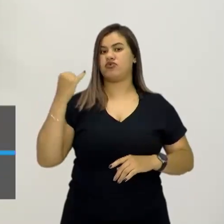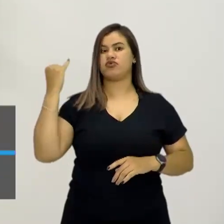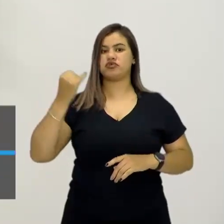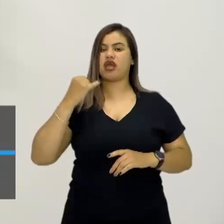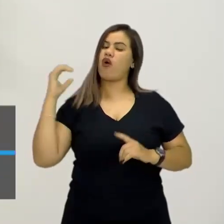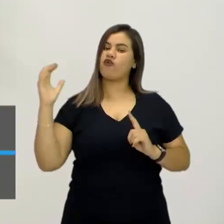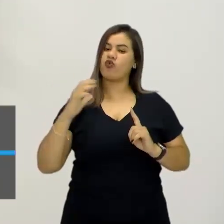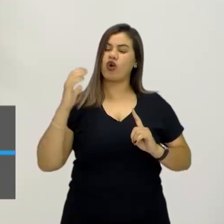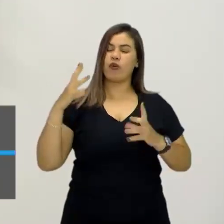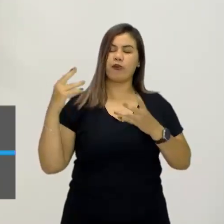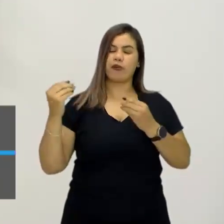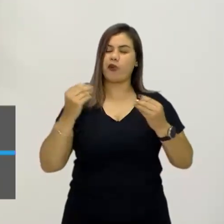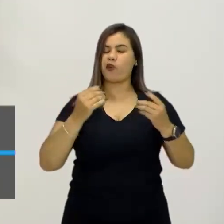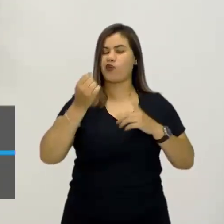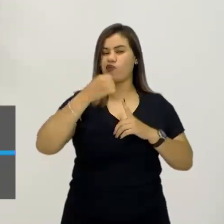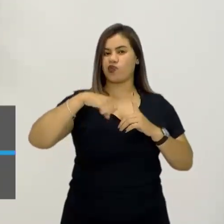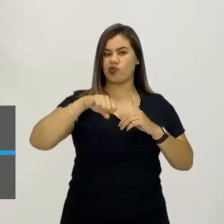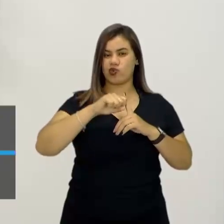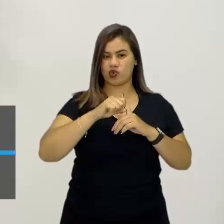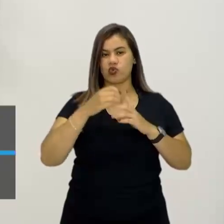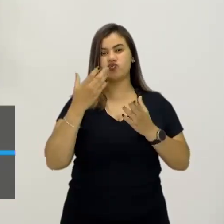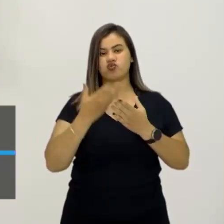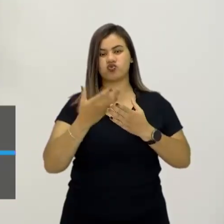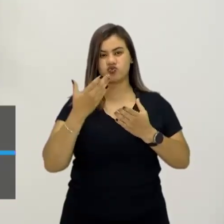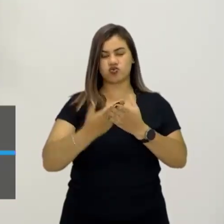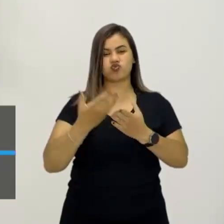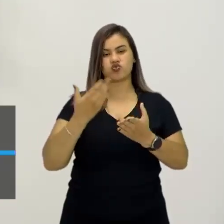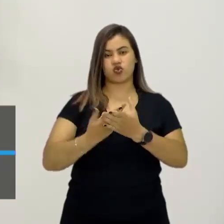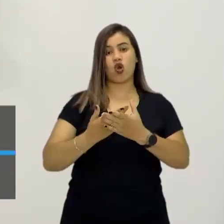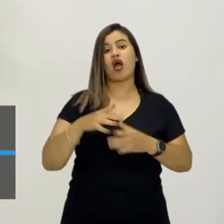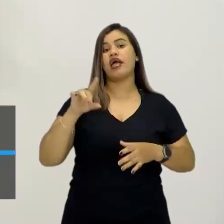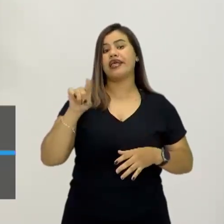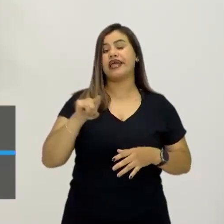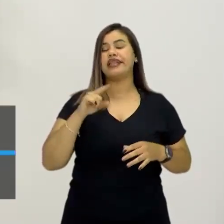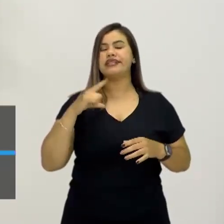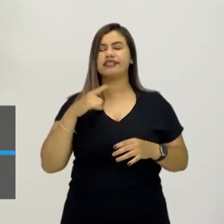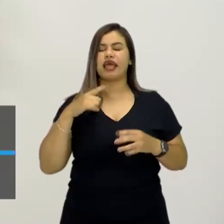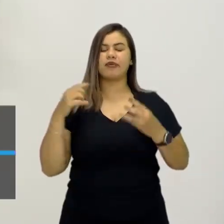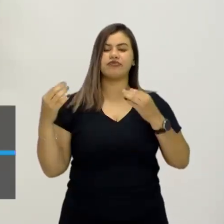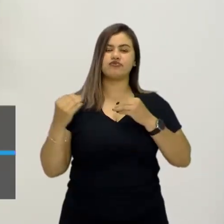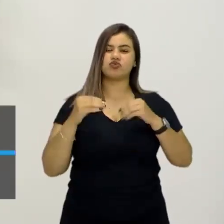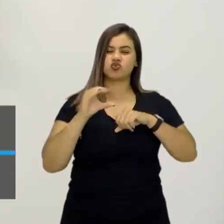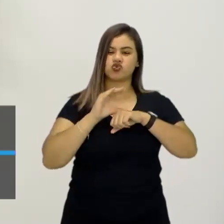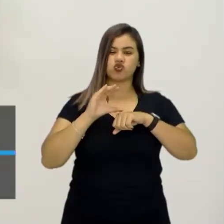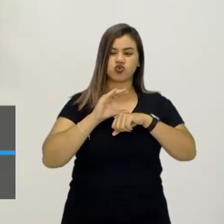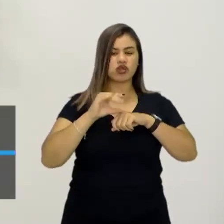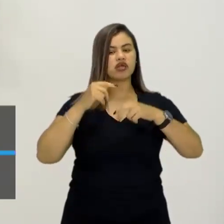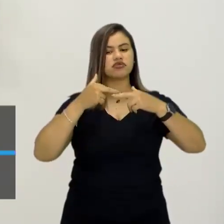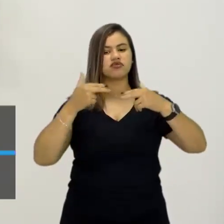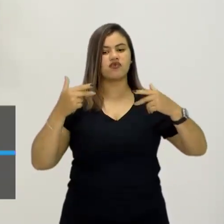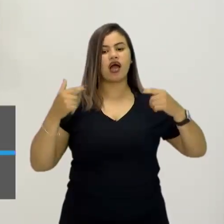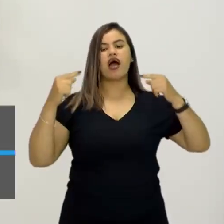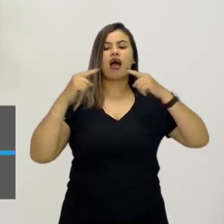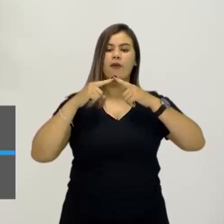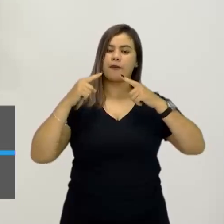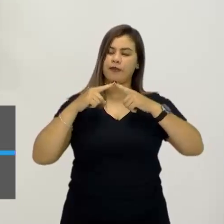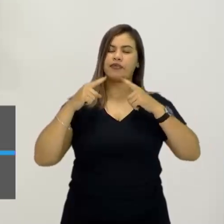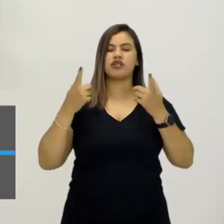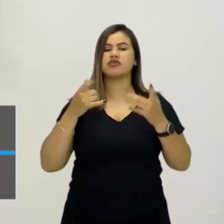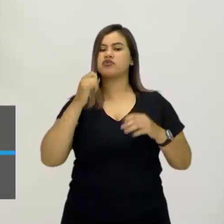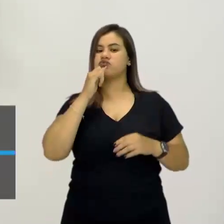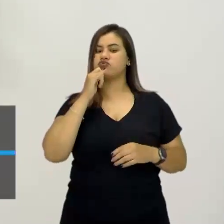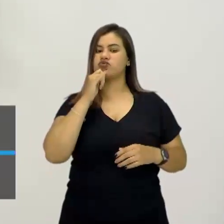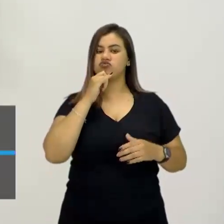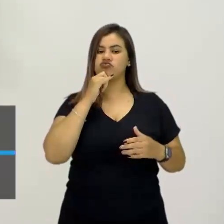sociólogos, e ele tem conceitos, noções que são muito utilizadas em sociologia, como, por exemplo, a de